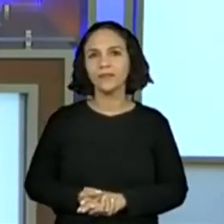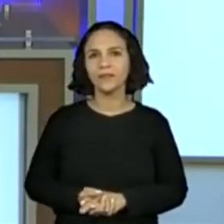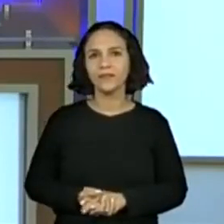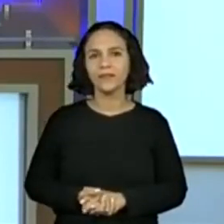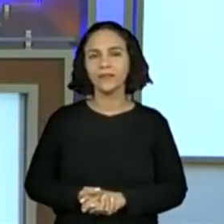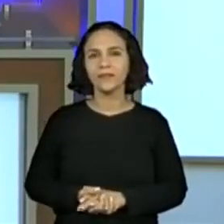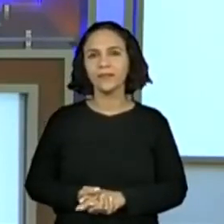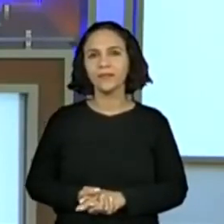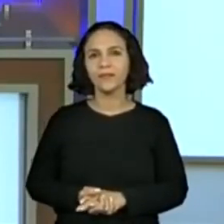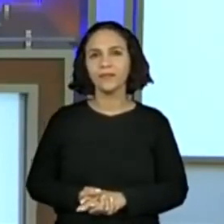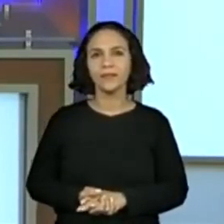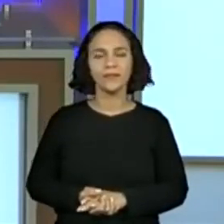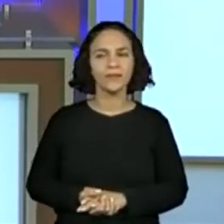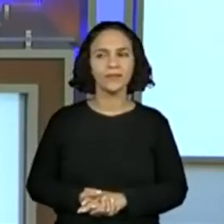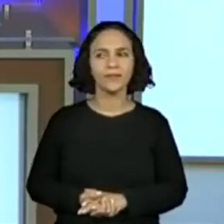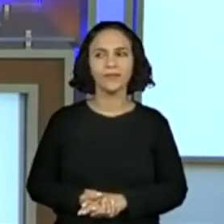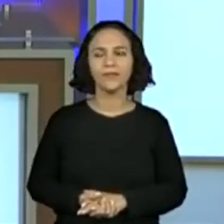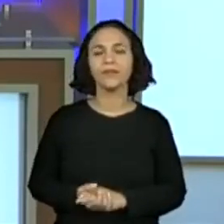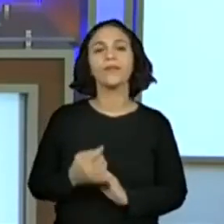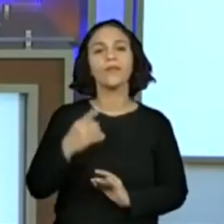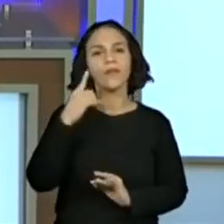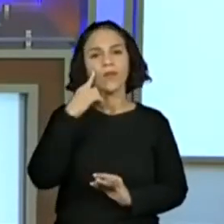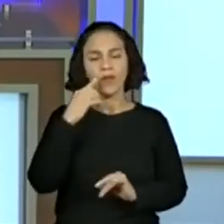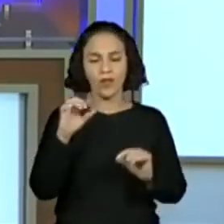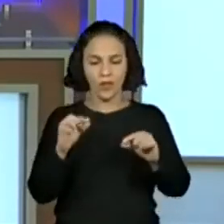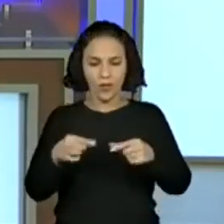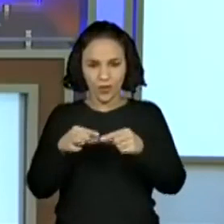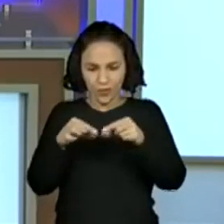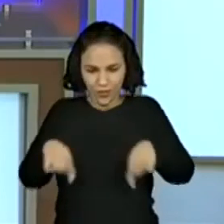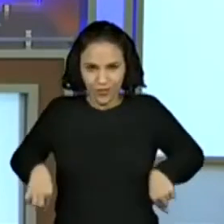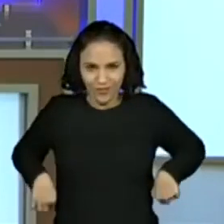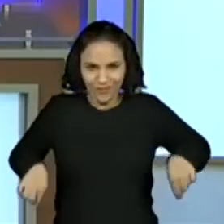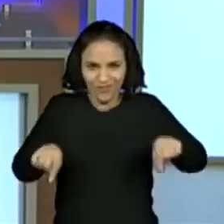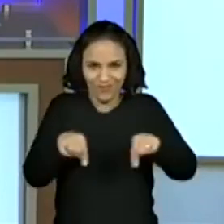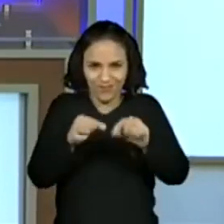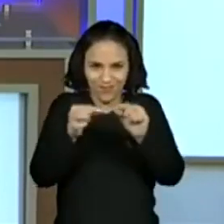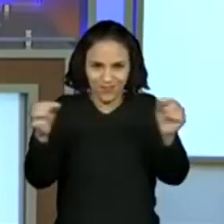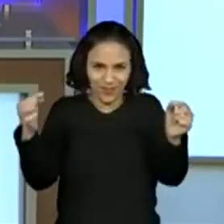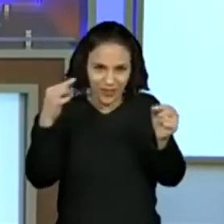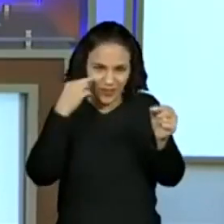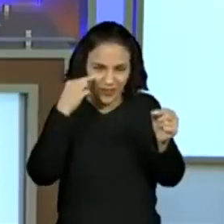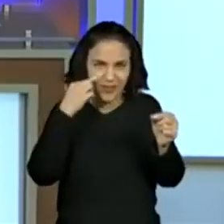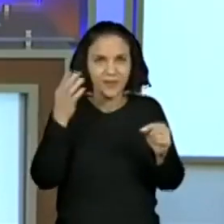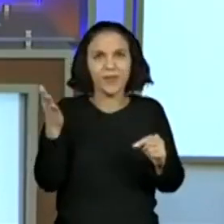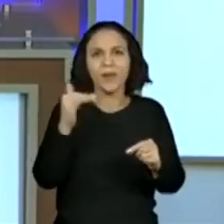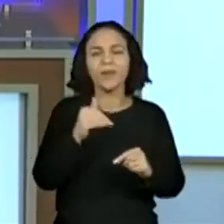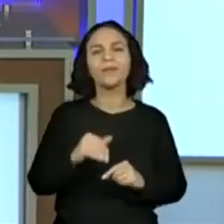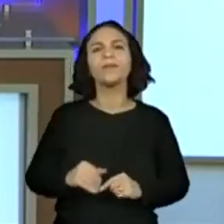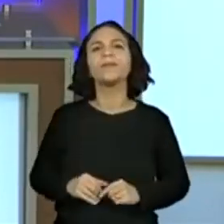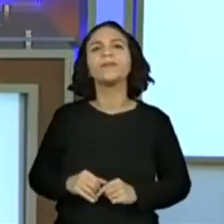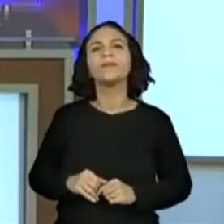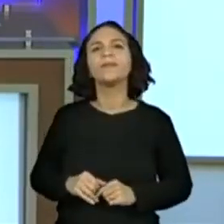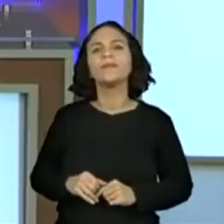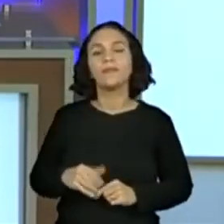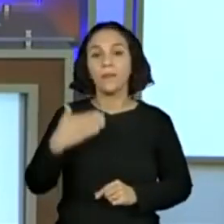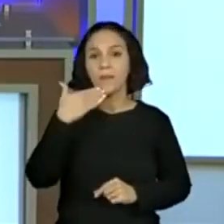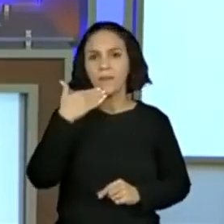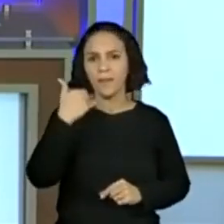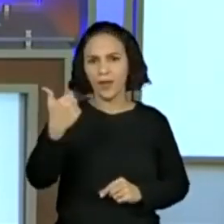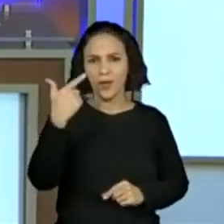Vamos lá. Desenrolar essa fita. E agora, gente vai medir. Vou mostrar aqui para vocês, hein?